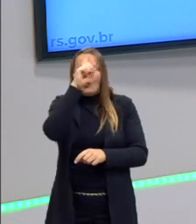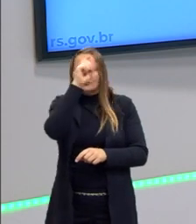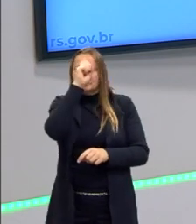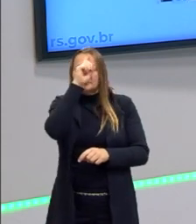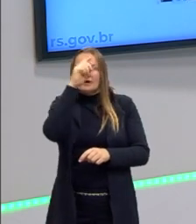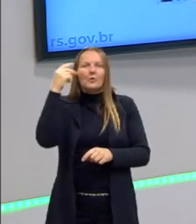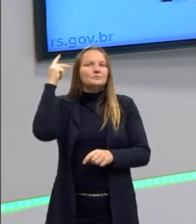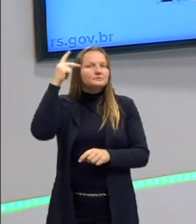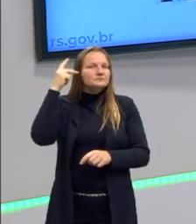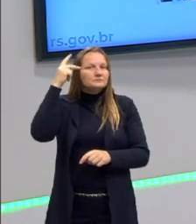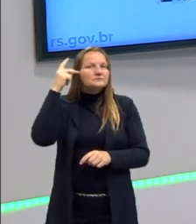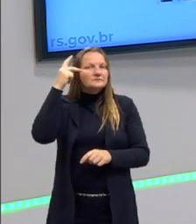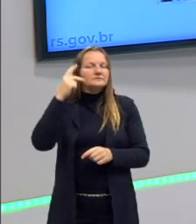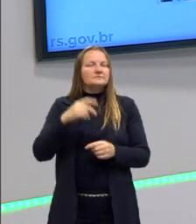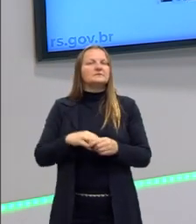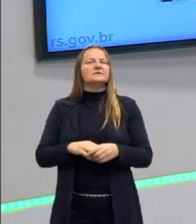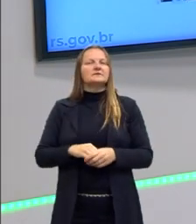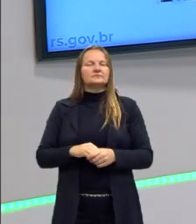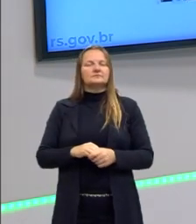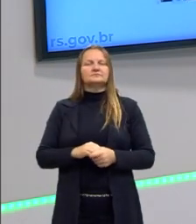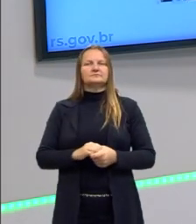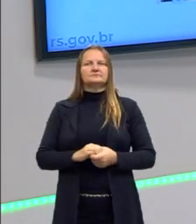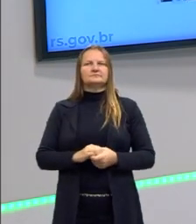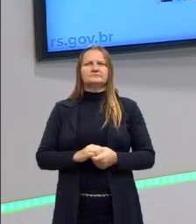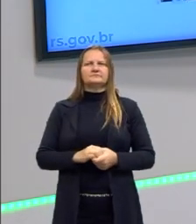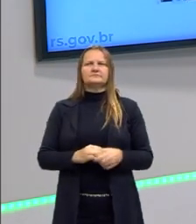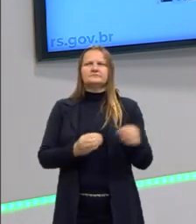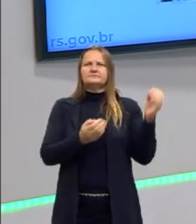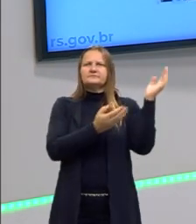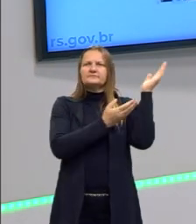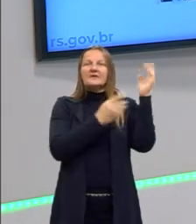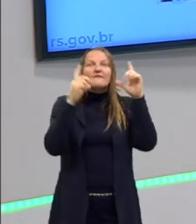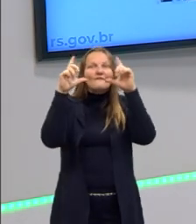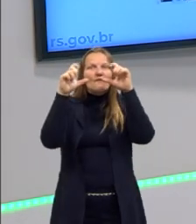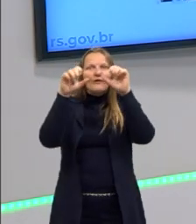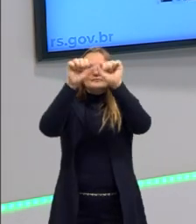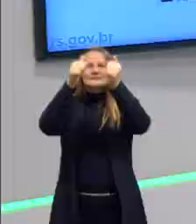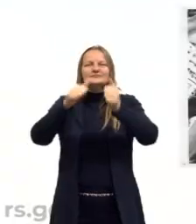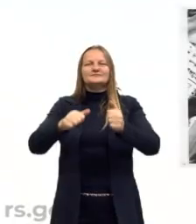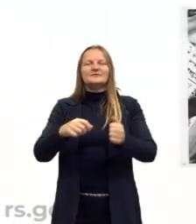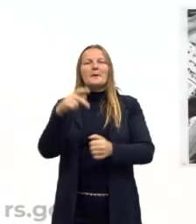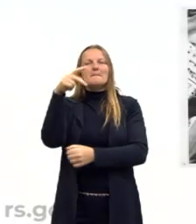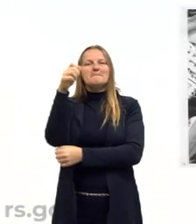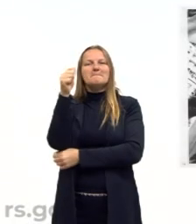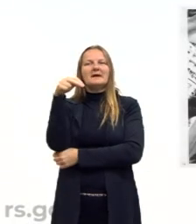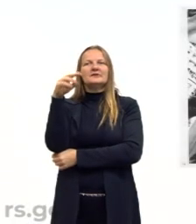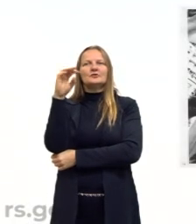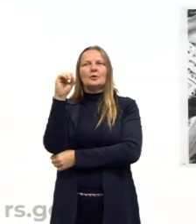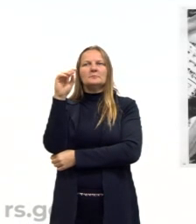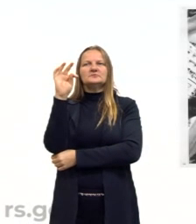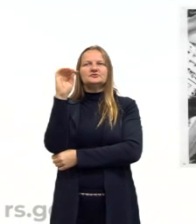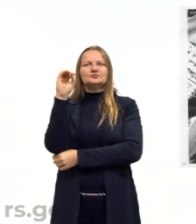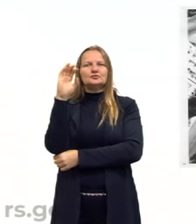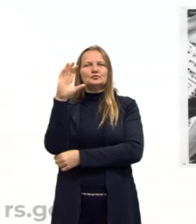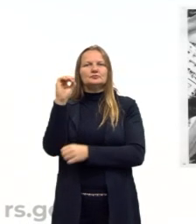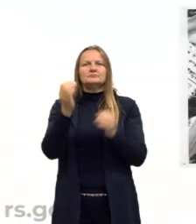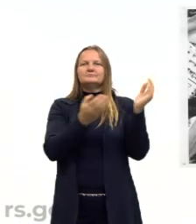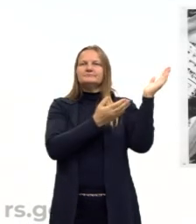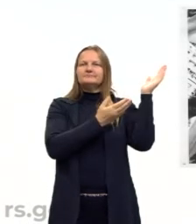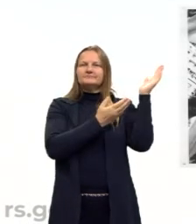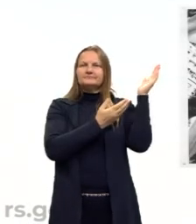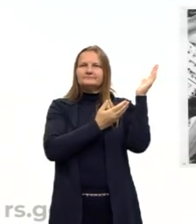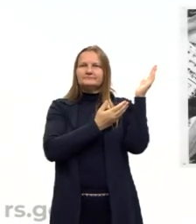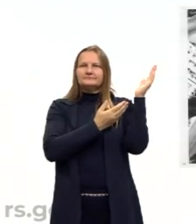informações bem interessantes para entender como era. Aqui está, turma. Aqui está o panóptico que o Bentham constrói. Aqui umas